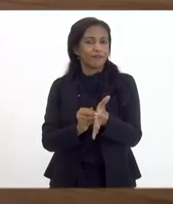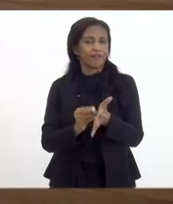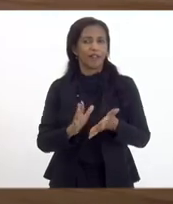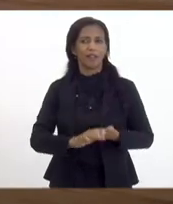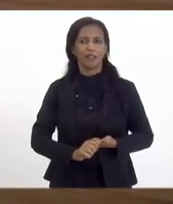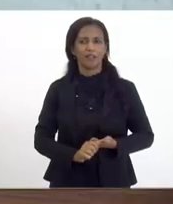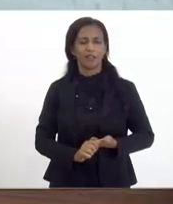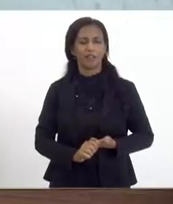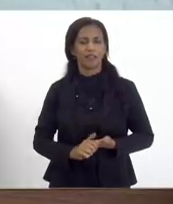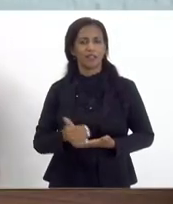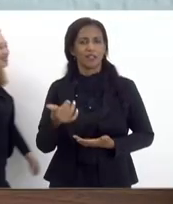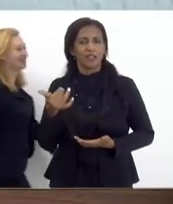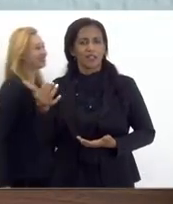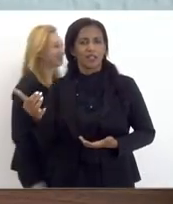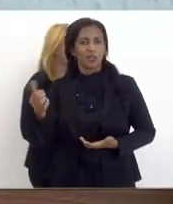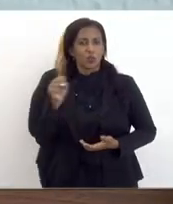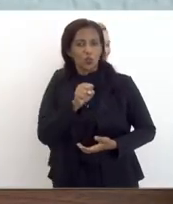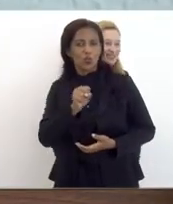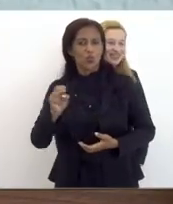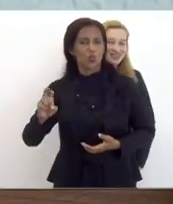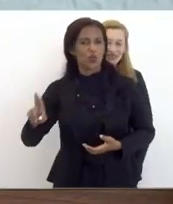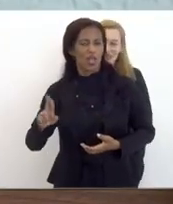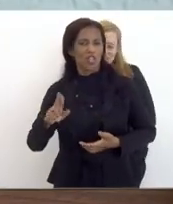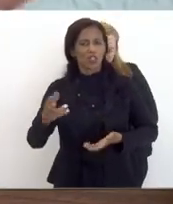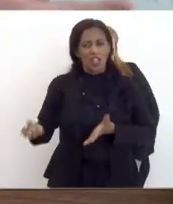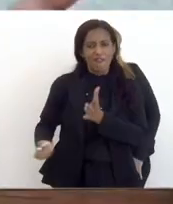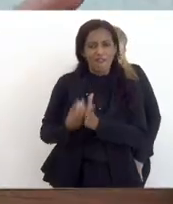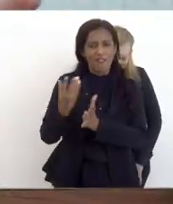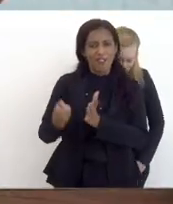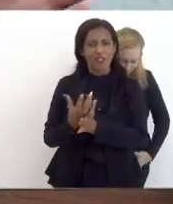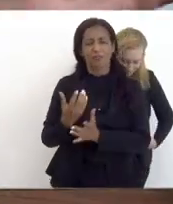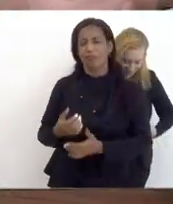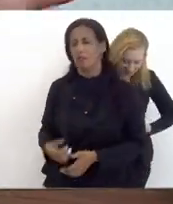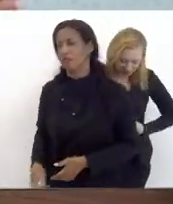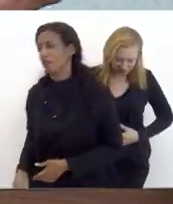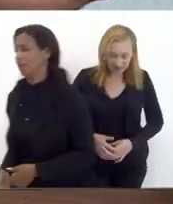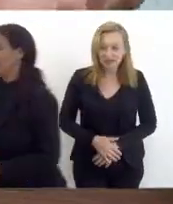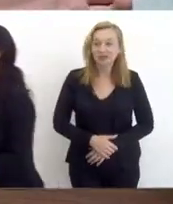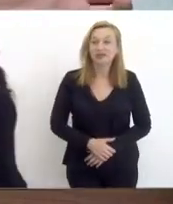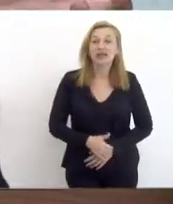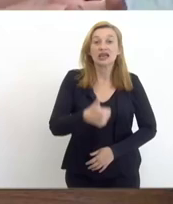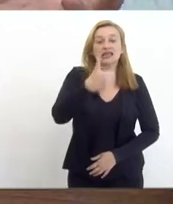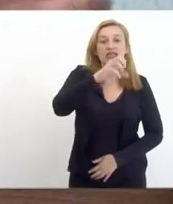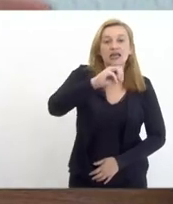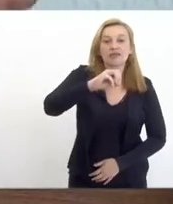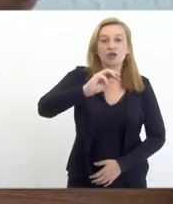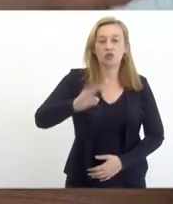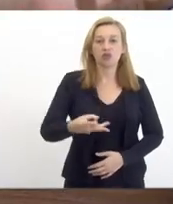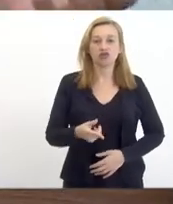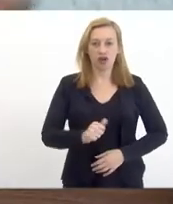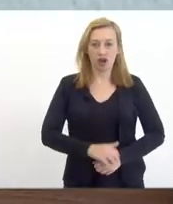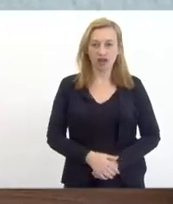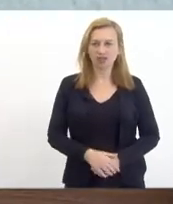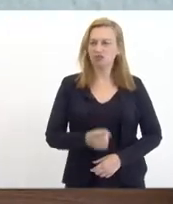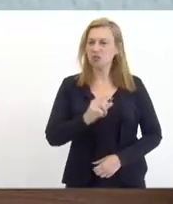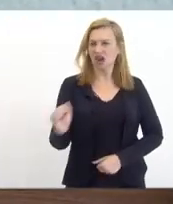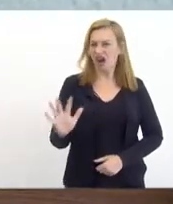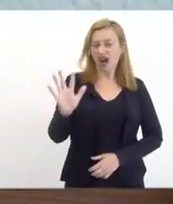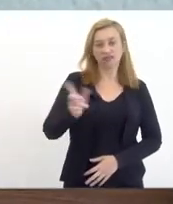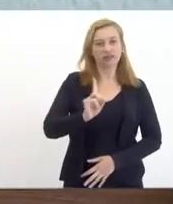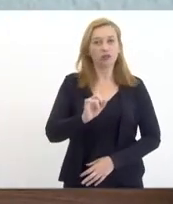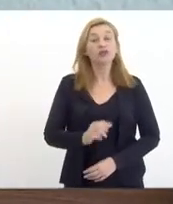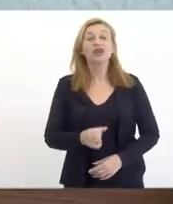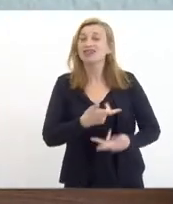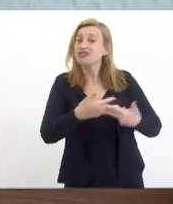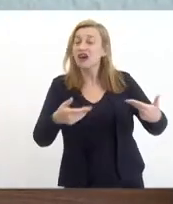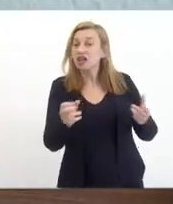a região nordeste e sudeste é um investimento de aproximadamente 100 milhões de reais não é tão caro temos muita